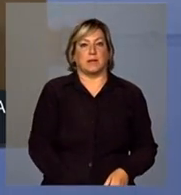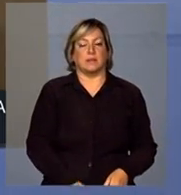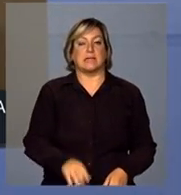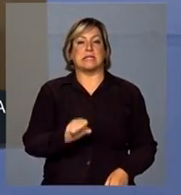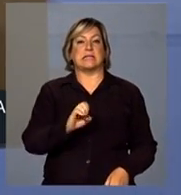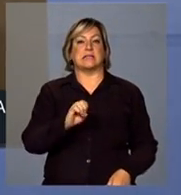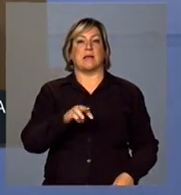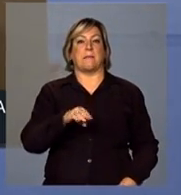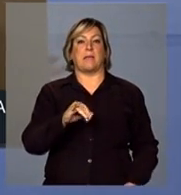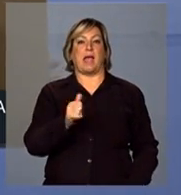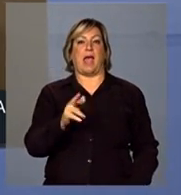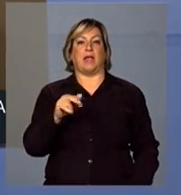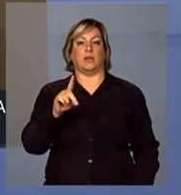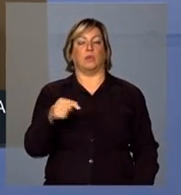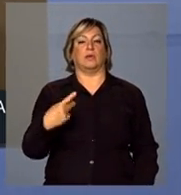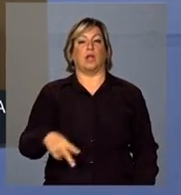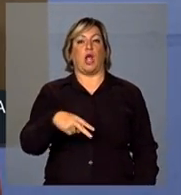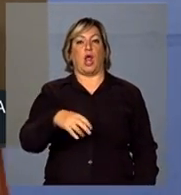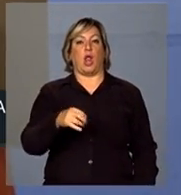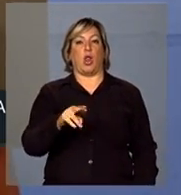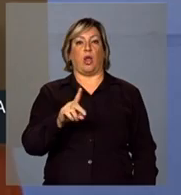semiárido nordestino.